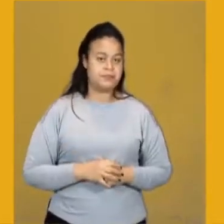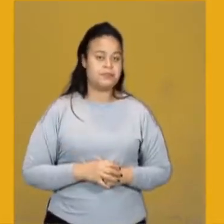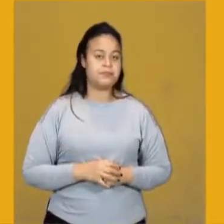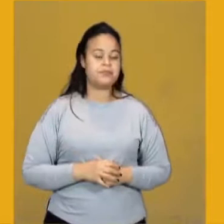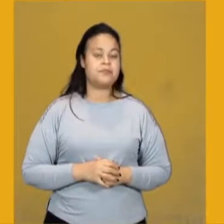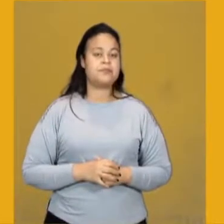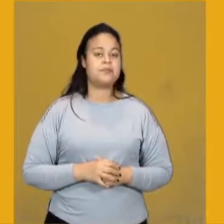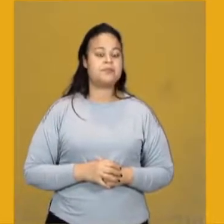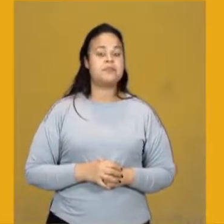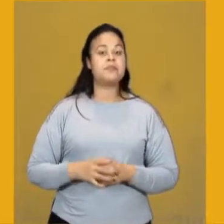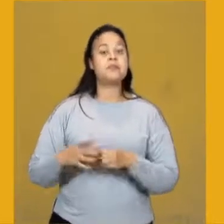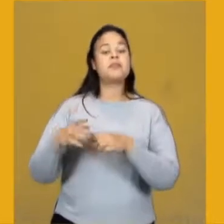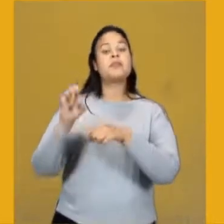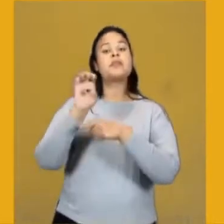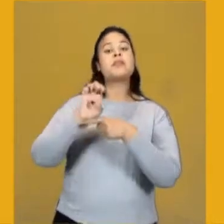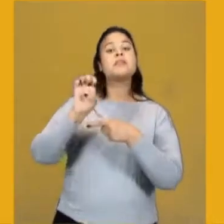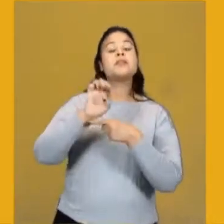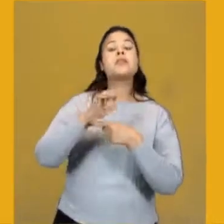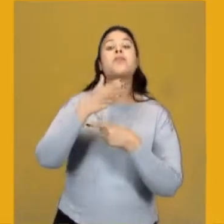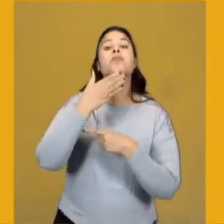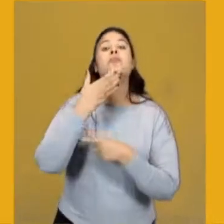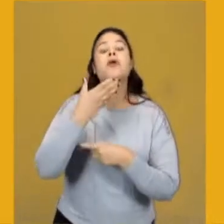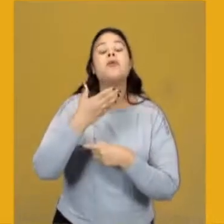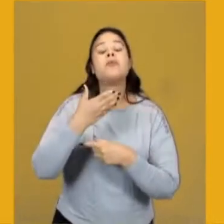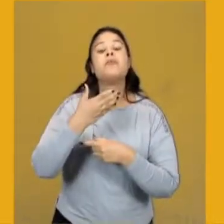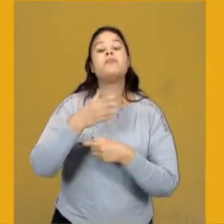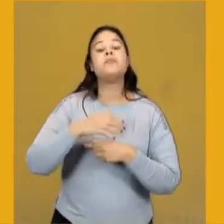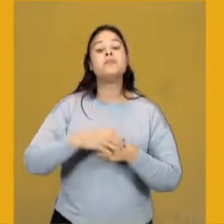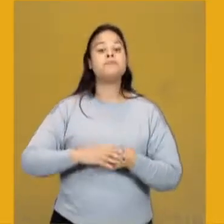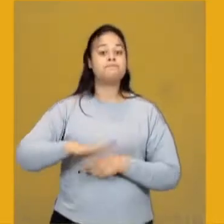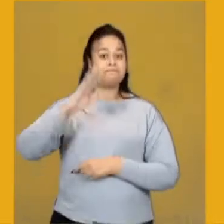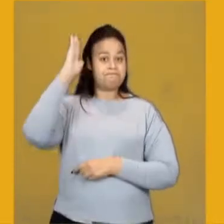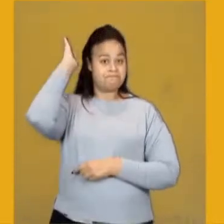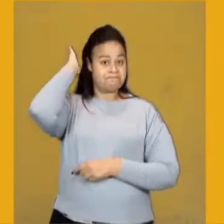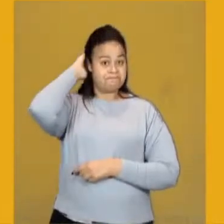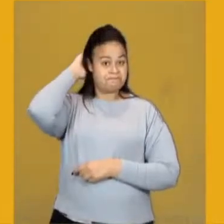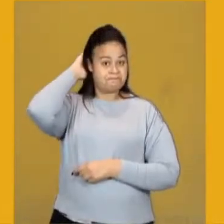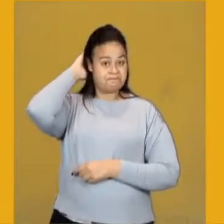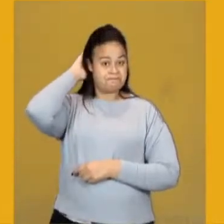No estado do Pará,